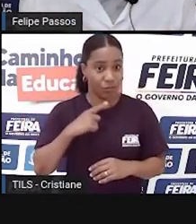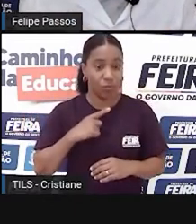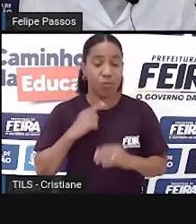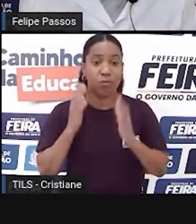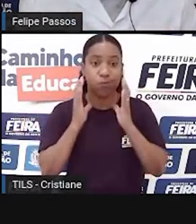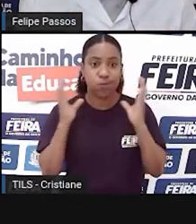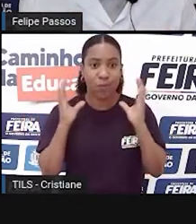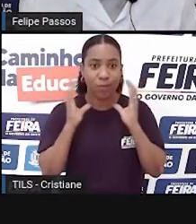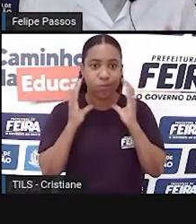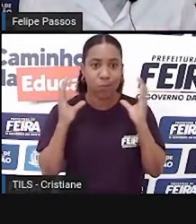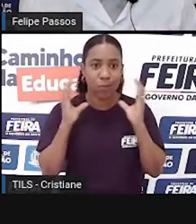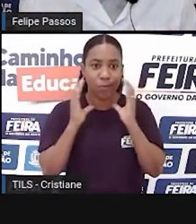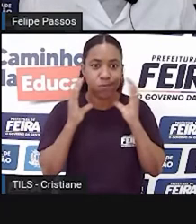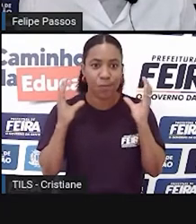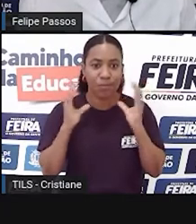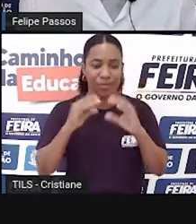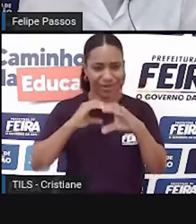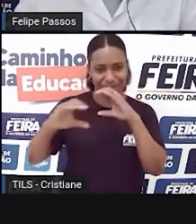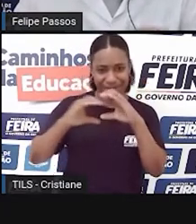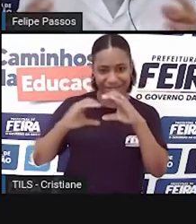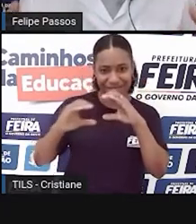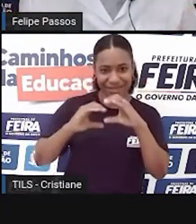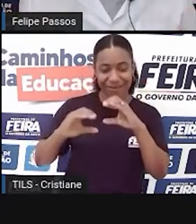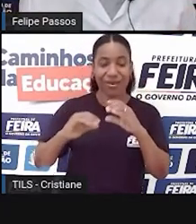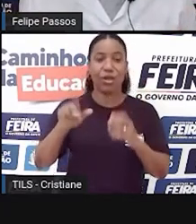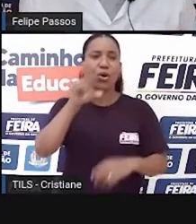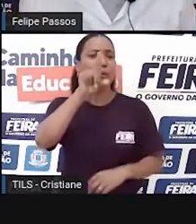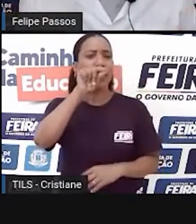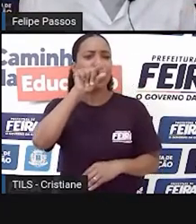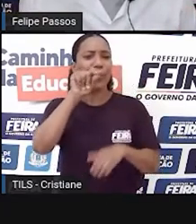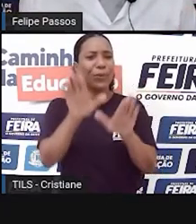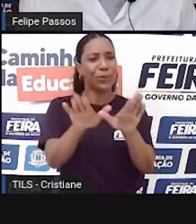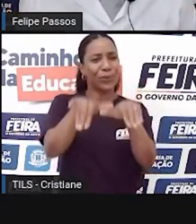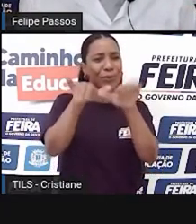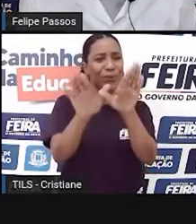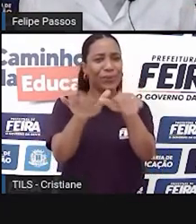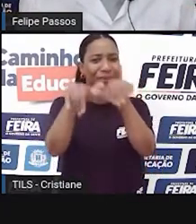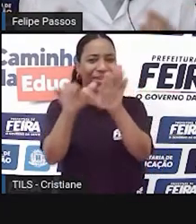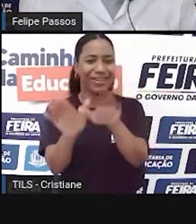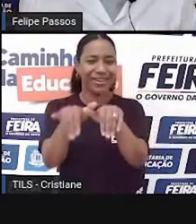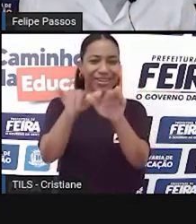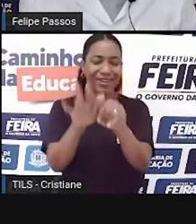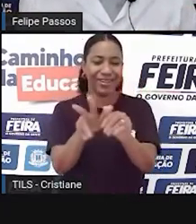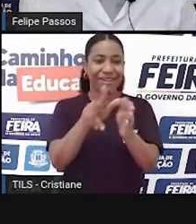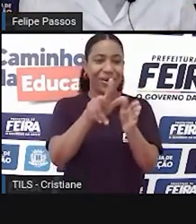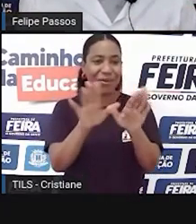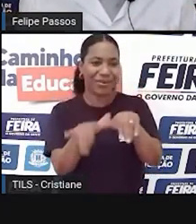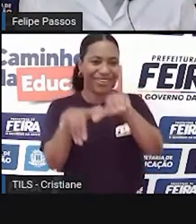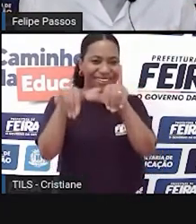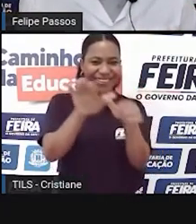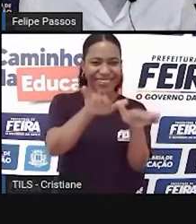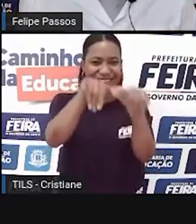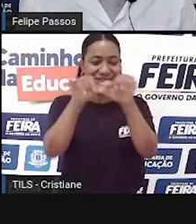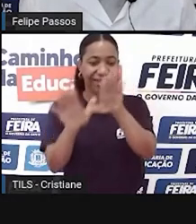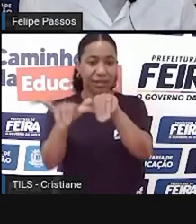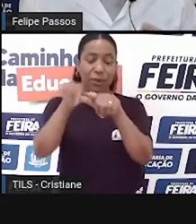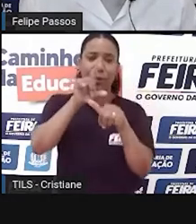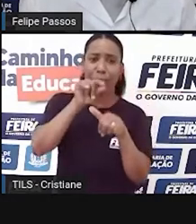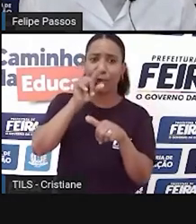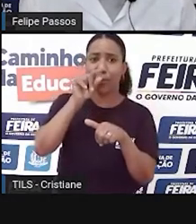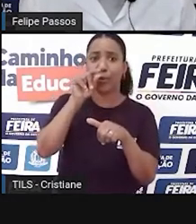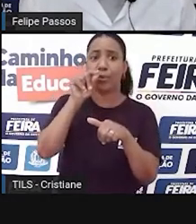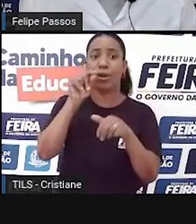Um passarinho canta, dança, né? Exibe suas cores para entregar uma informação. O ser humano,